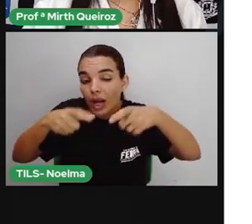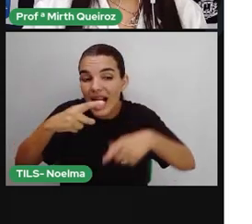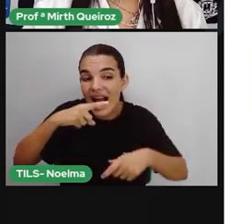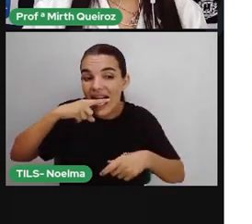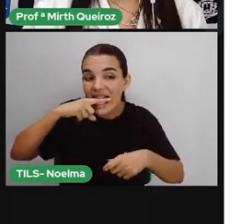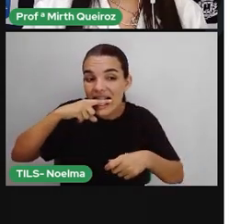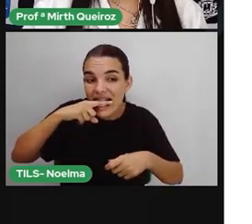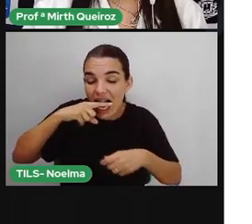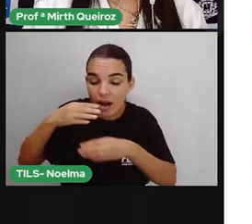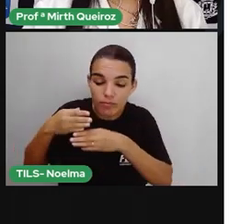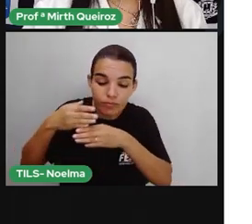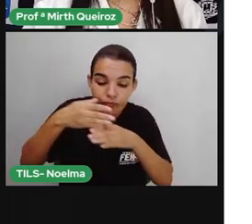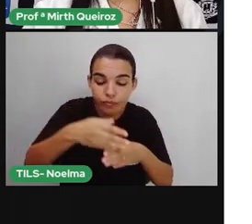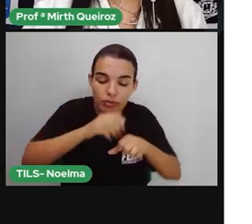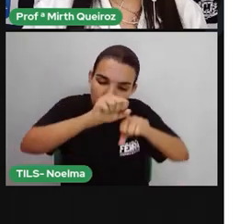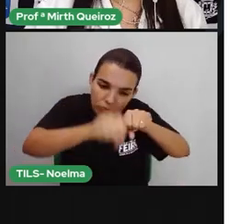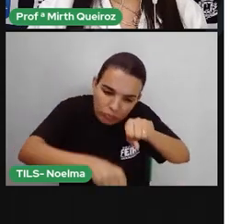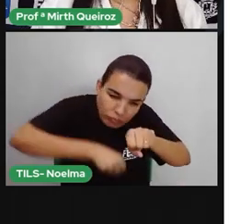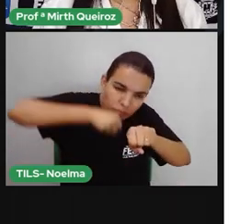ela era moída.